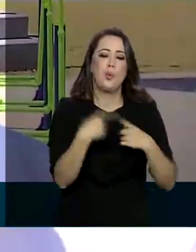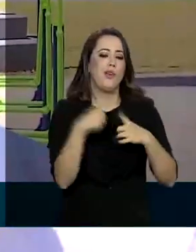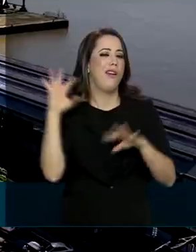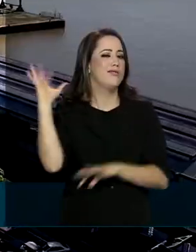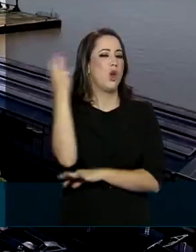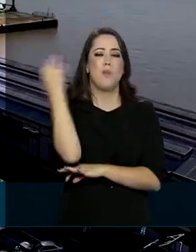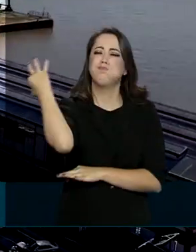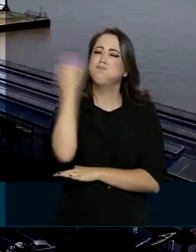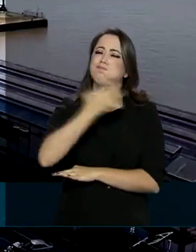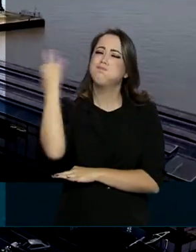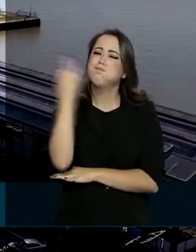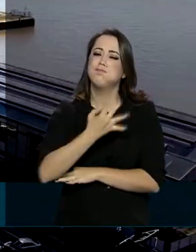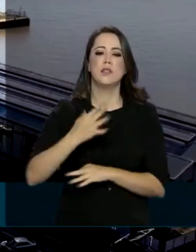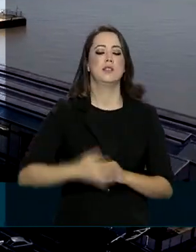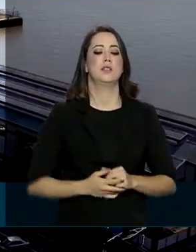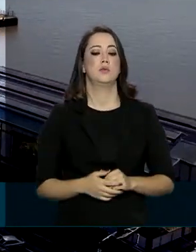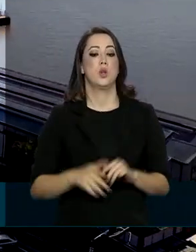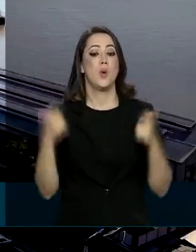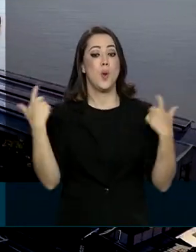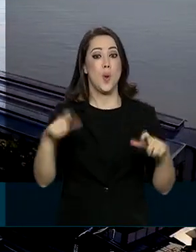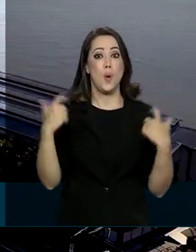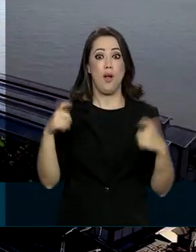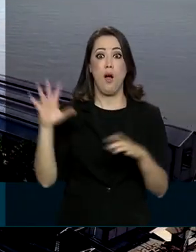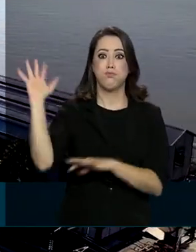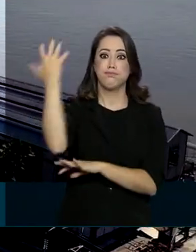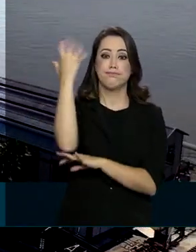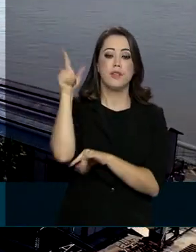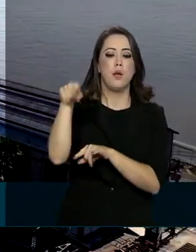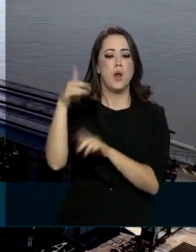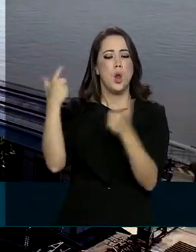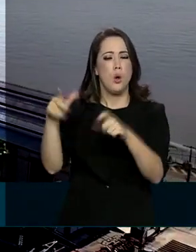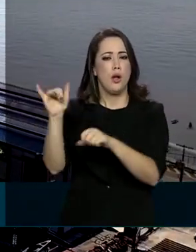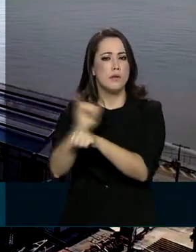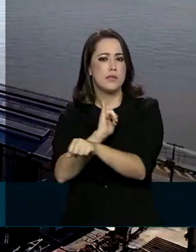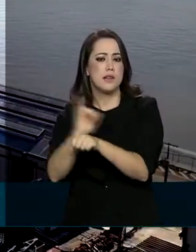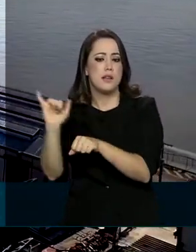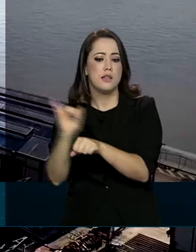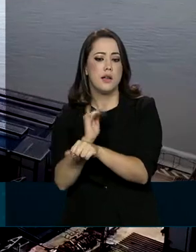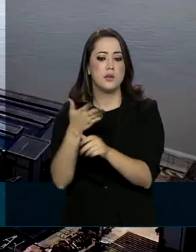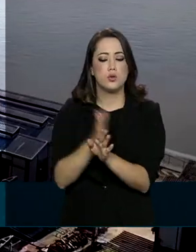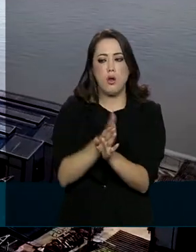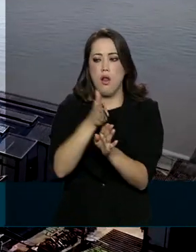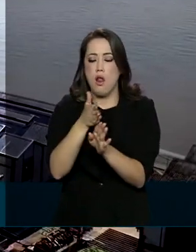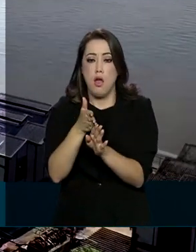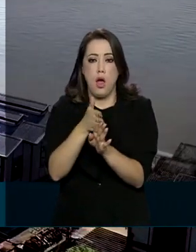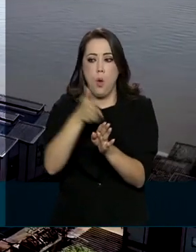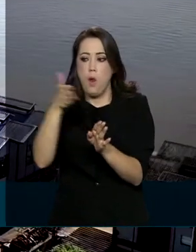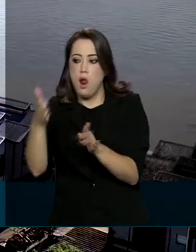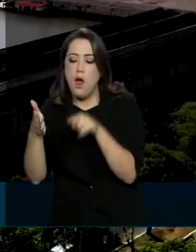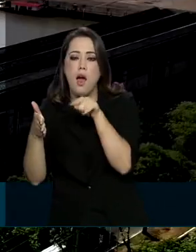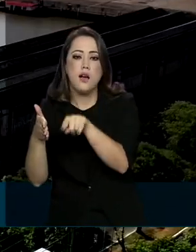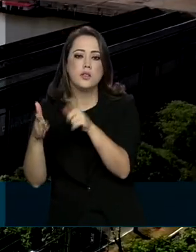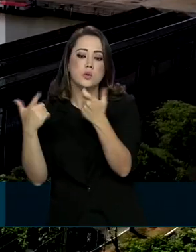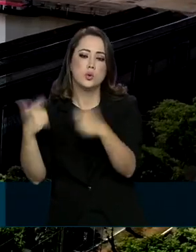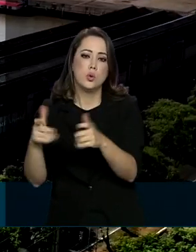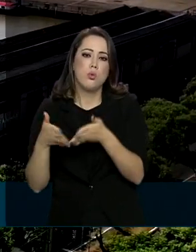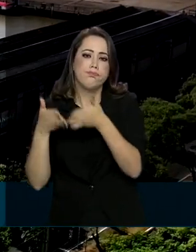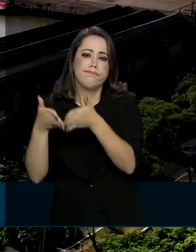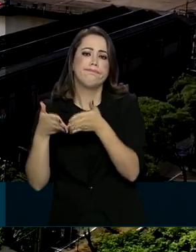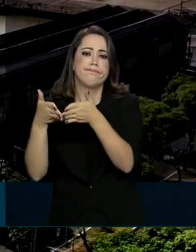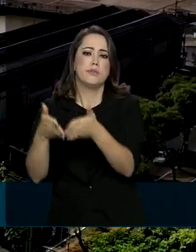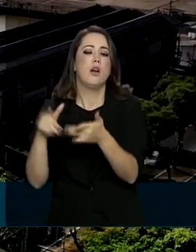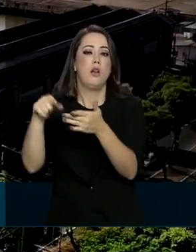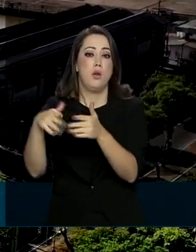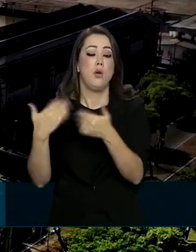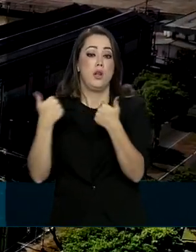está perfeito. O Parque Belém Porto Futuro fica numa região estratégica, ao lado do Porto de Passageiros da cidade, na Baía do